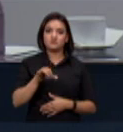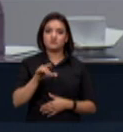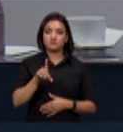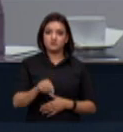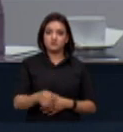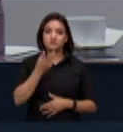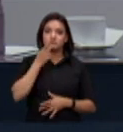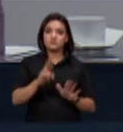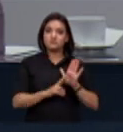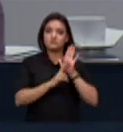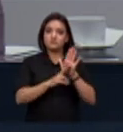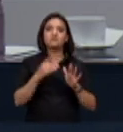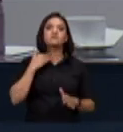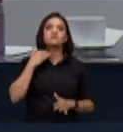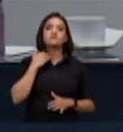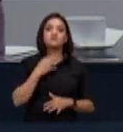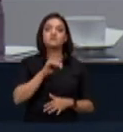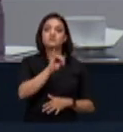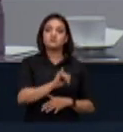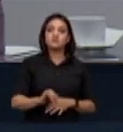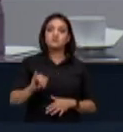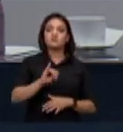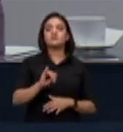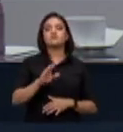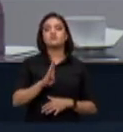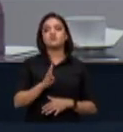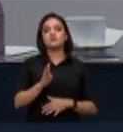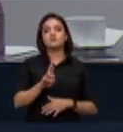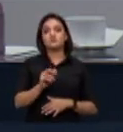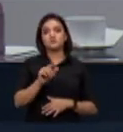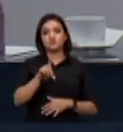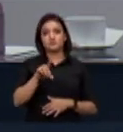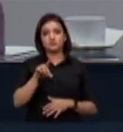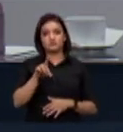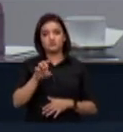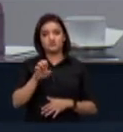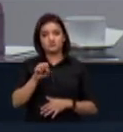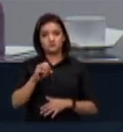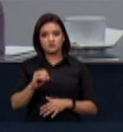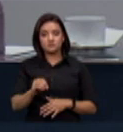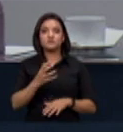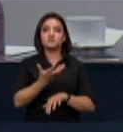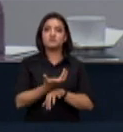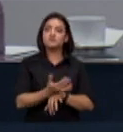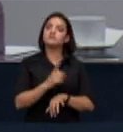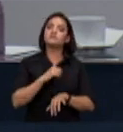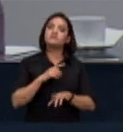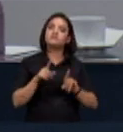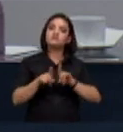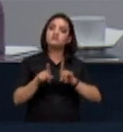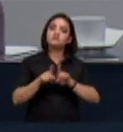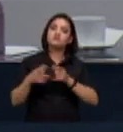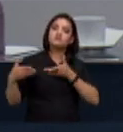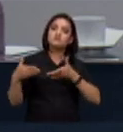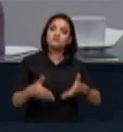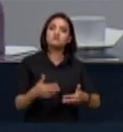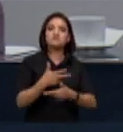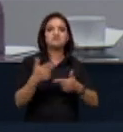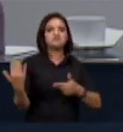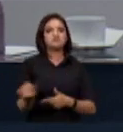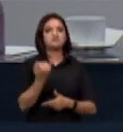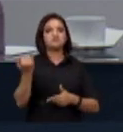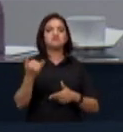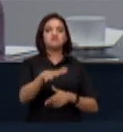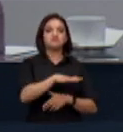e do Santander e que tem estado à frente de iniciativas sociais extremamente importantes na área de